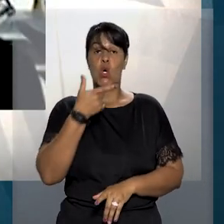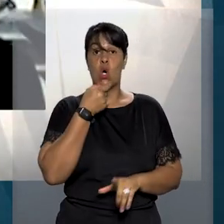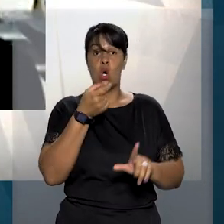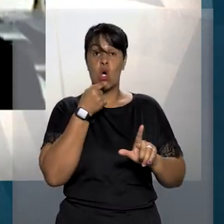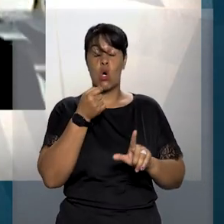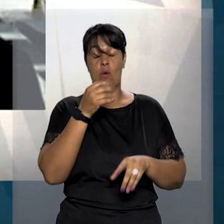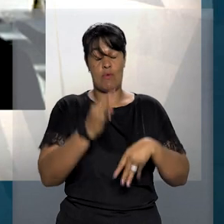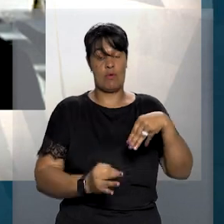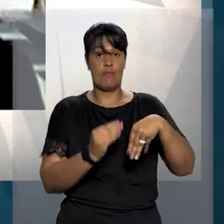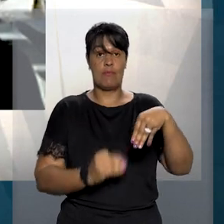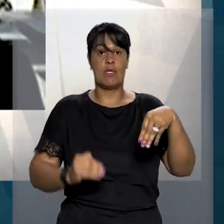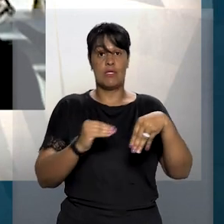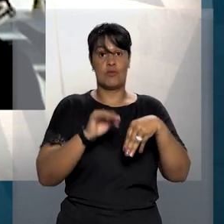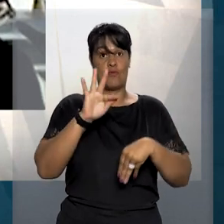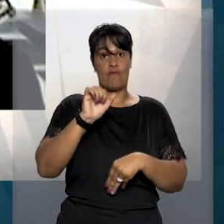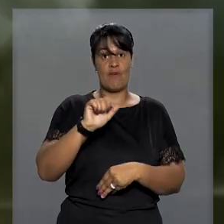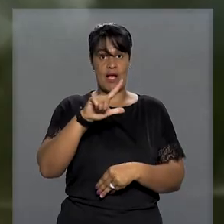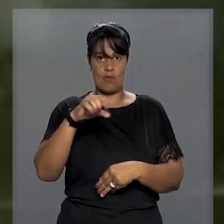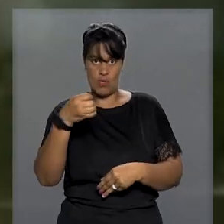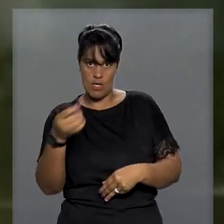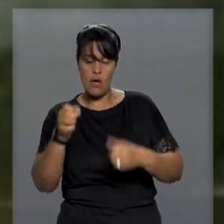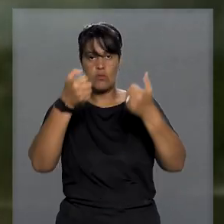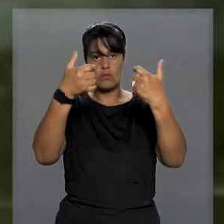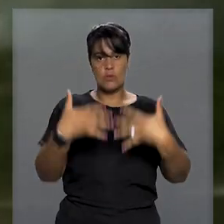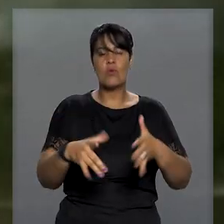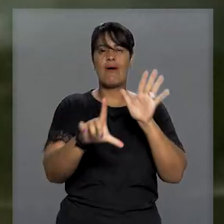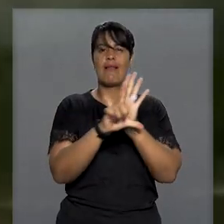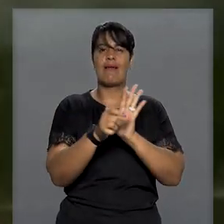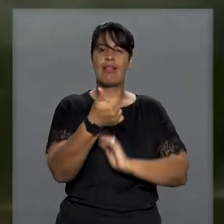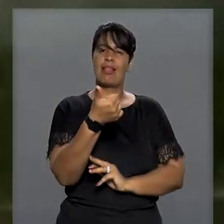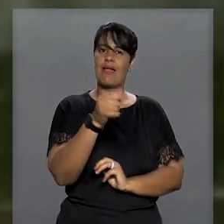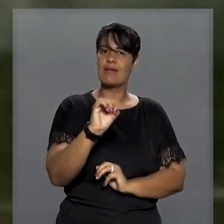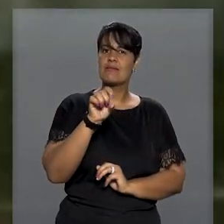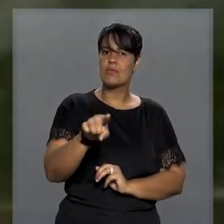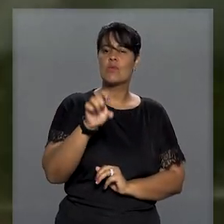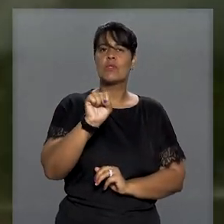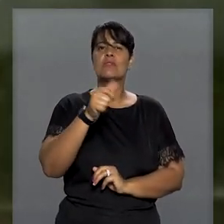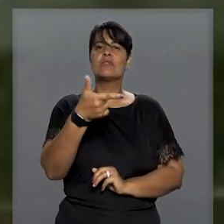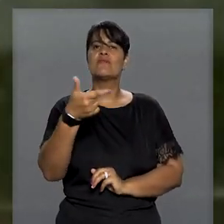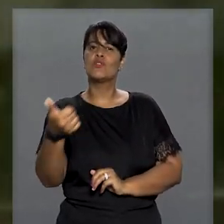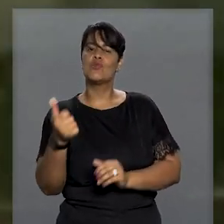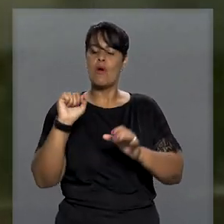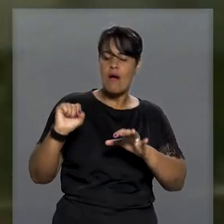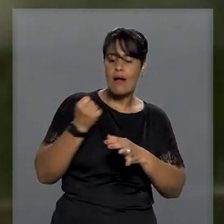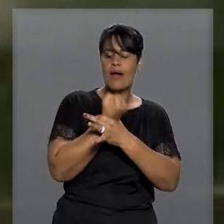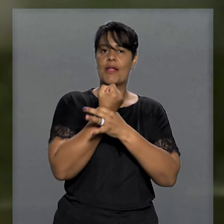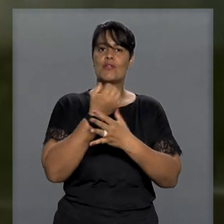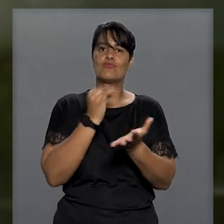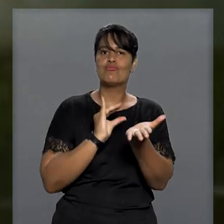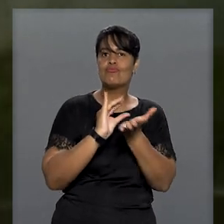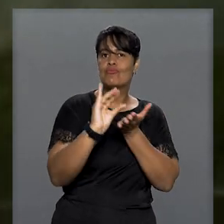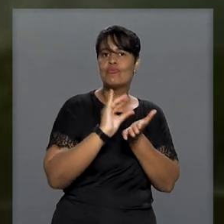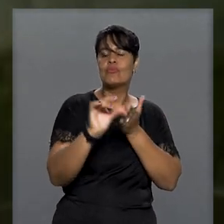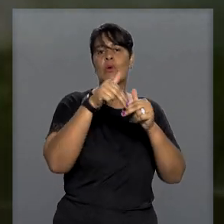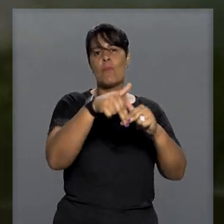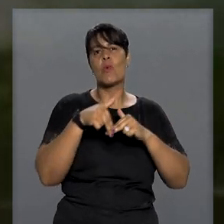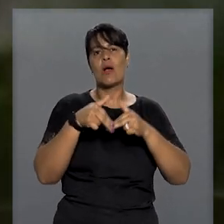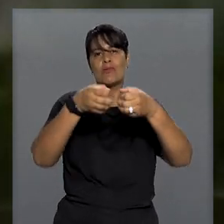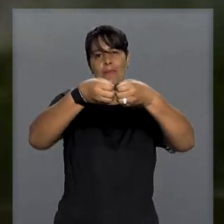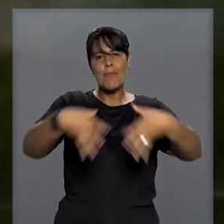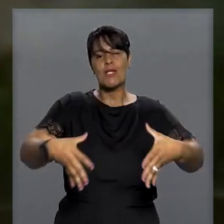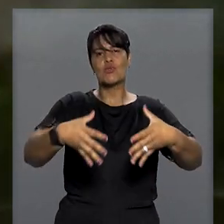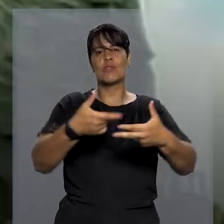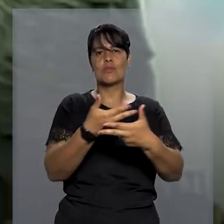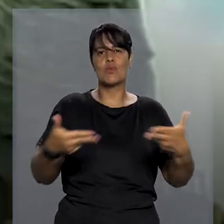ministro Francisco Falcão destacou que, como a Lei nº.821, de 2003, garantiu indenização a